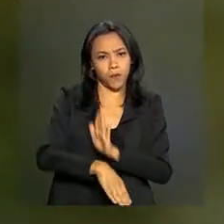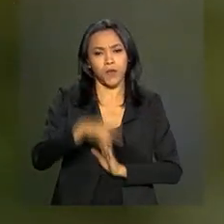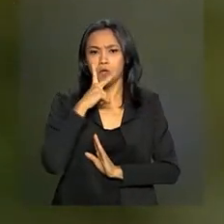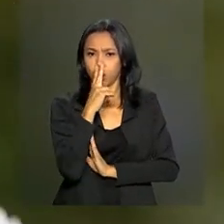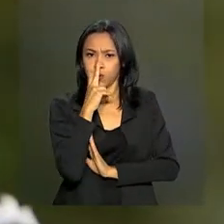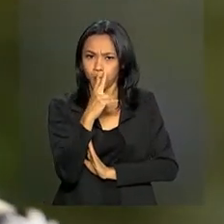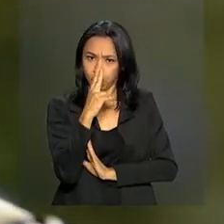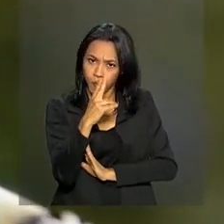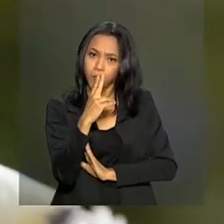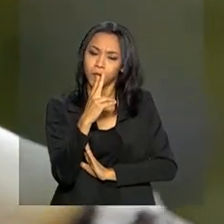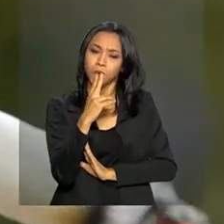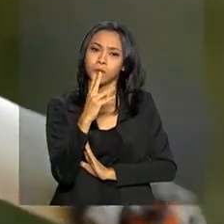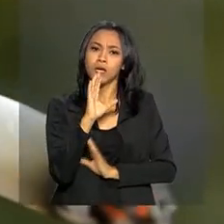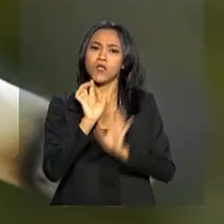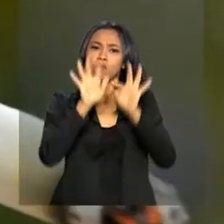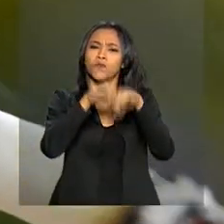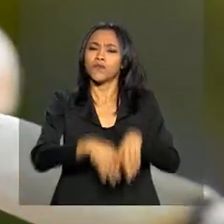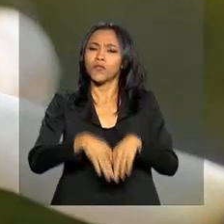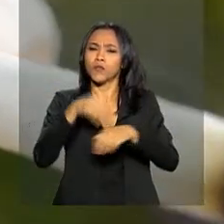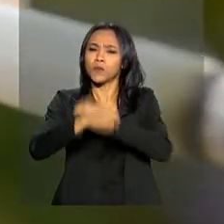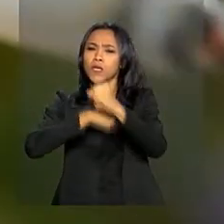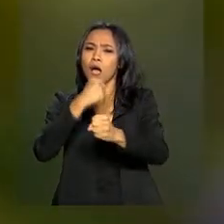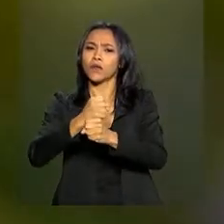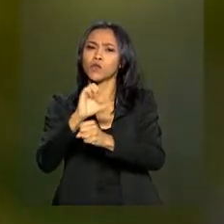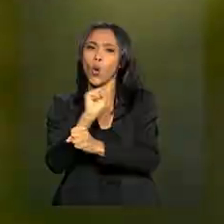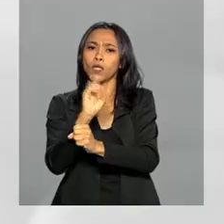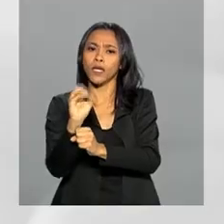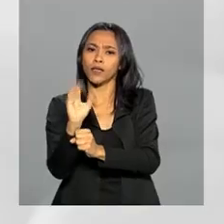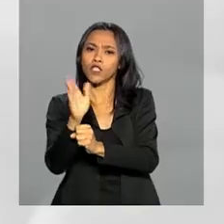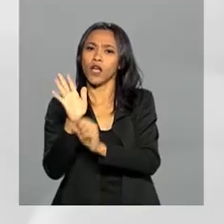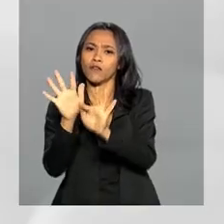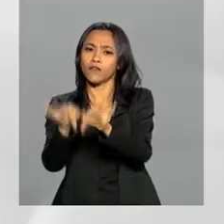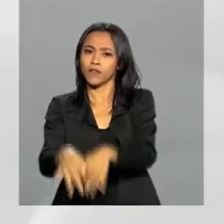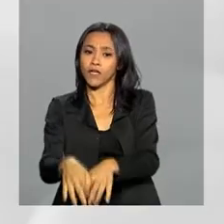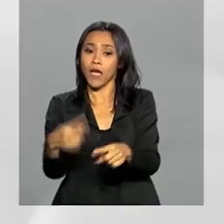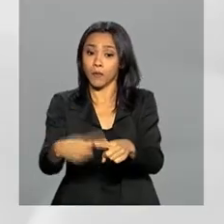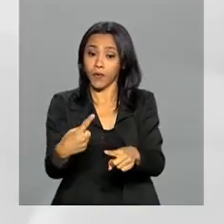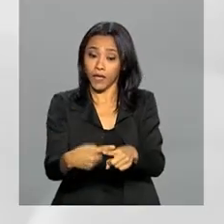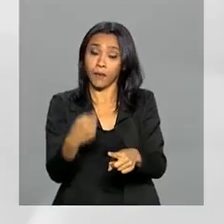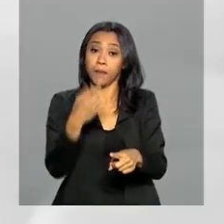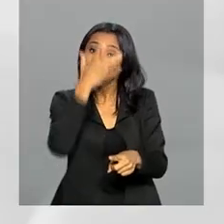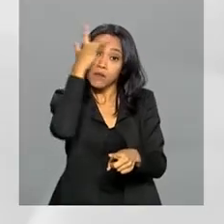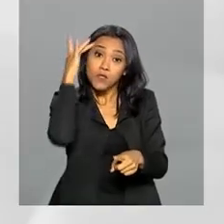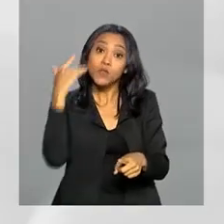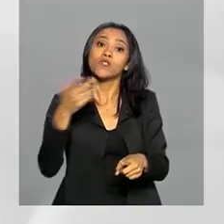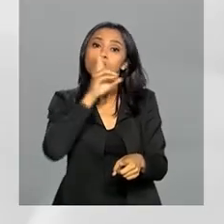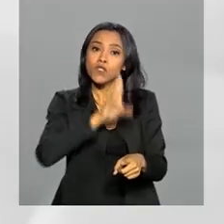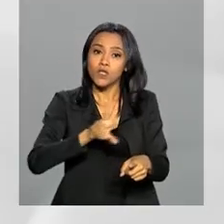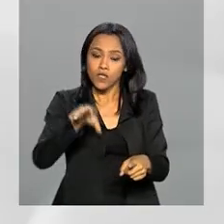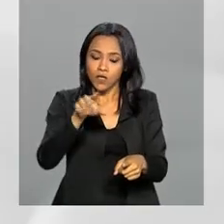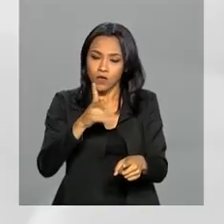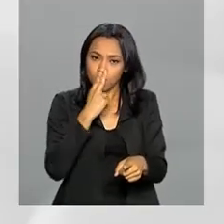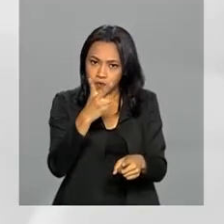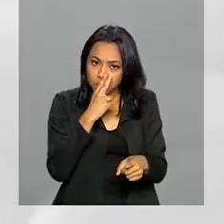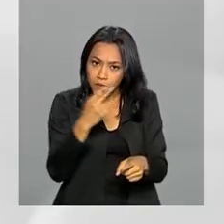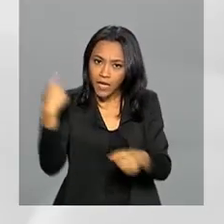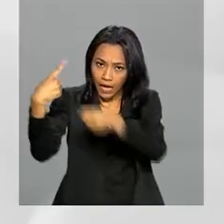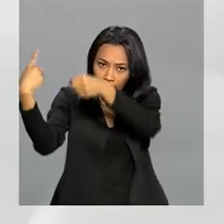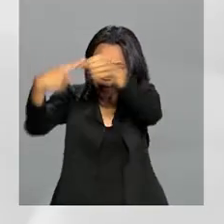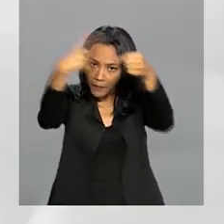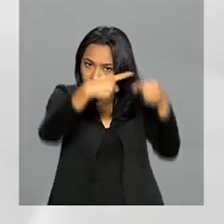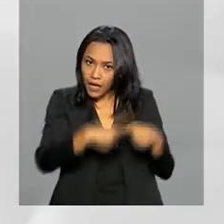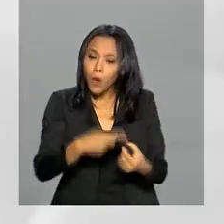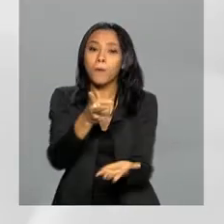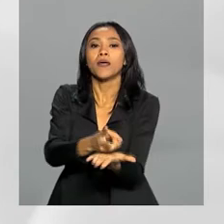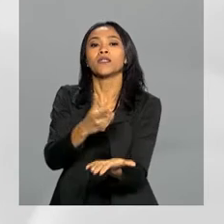iniciada no fim dos anos 80, pode ter chegado ao fim. É que a quantidade de pessoas que fumam nas capitais se manteve